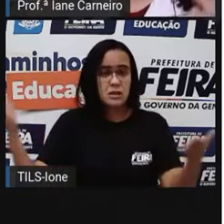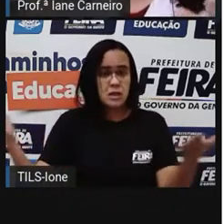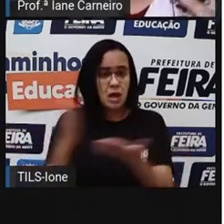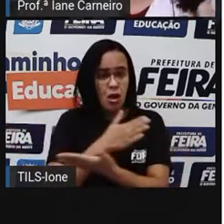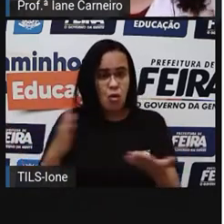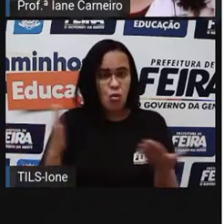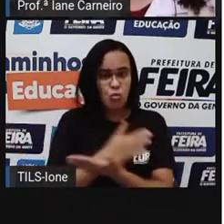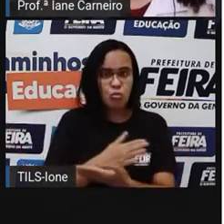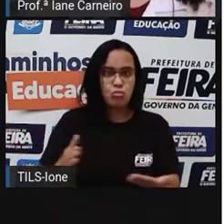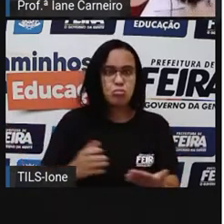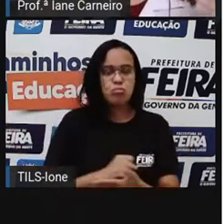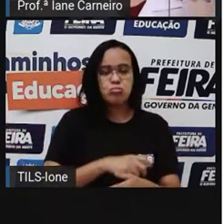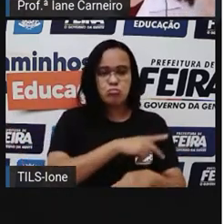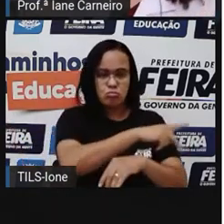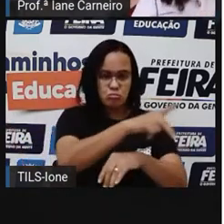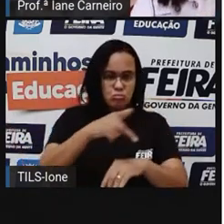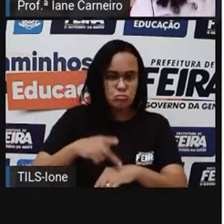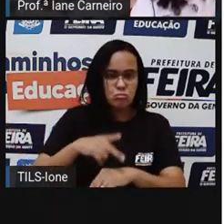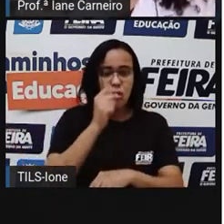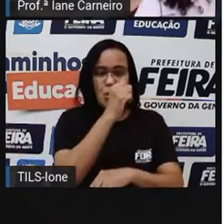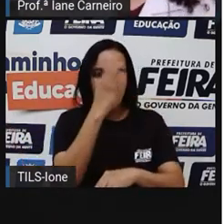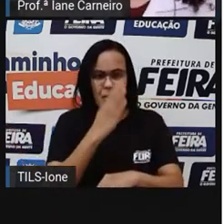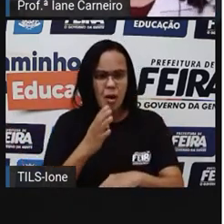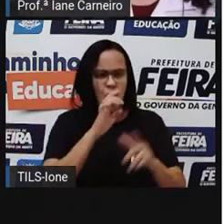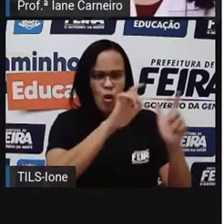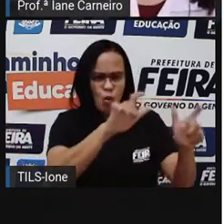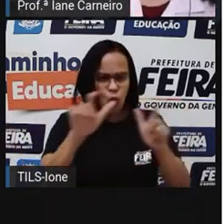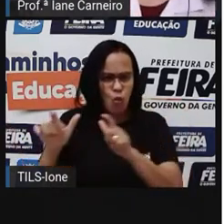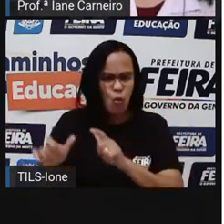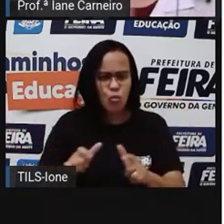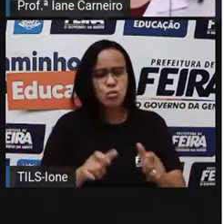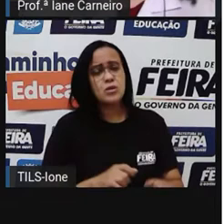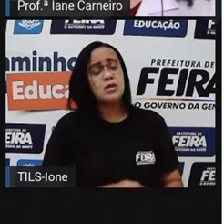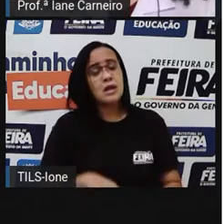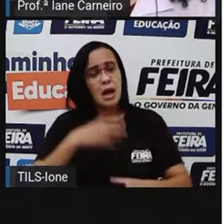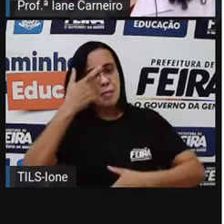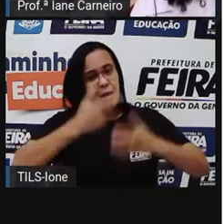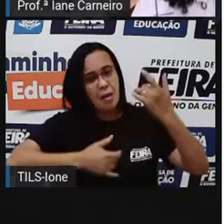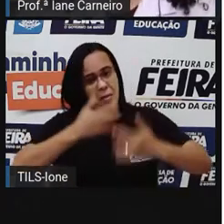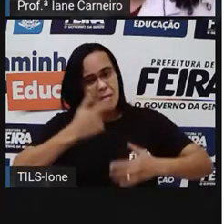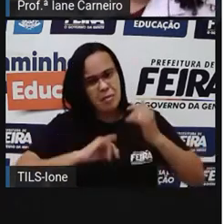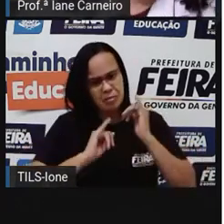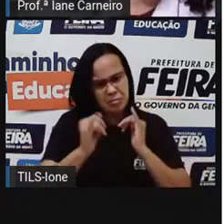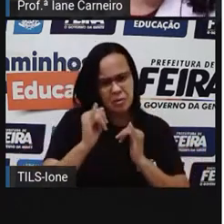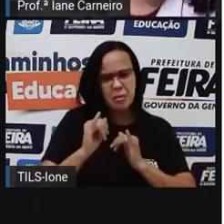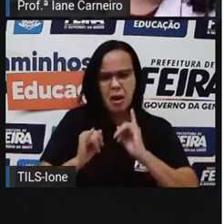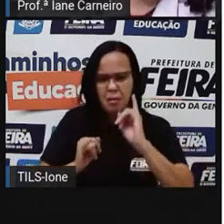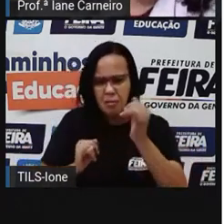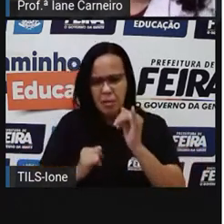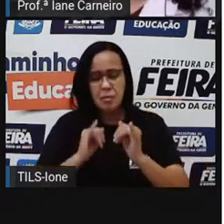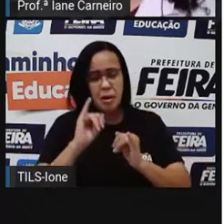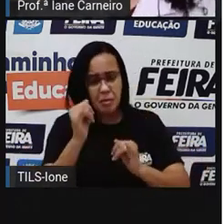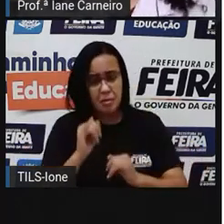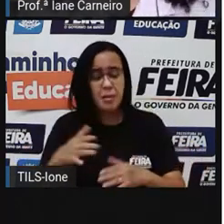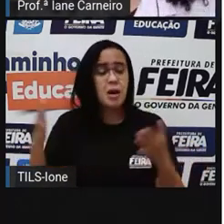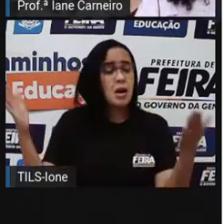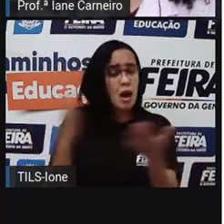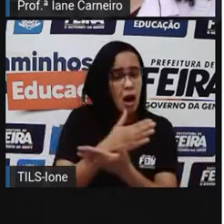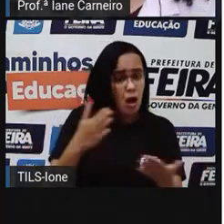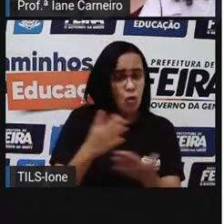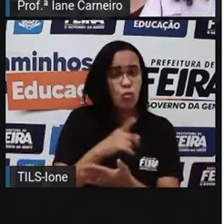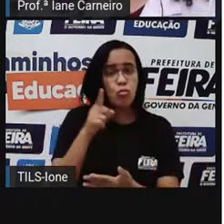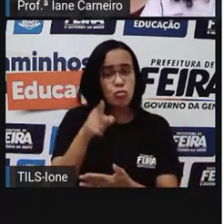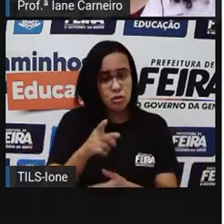né, um... faz sapequices, né? Em outros lugares, ele é visto como um protetor, né, da